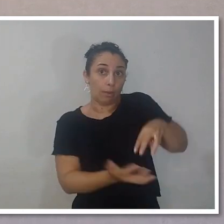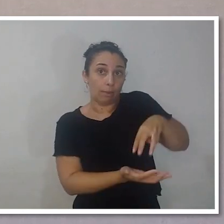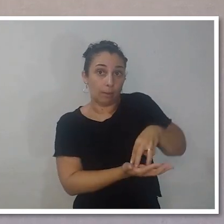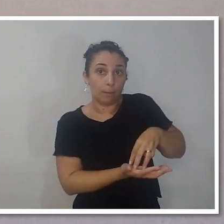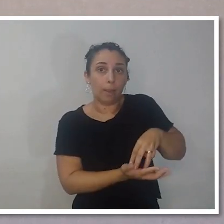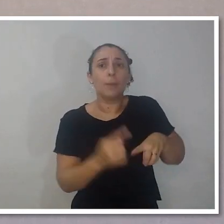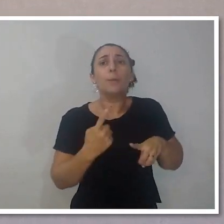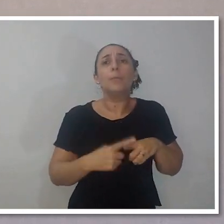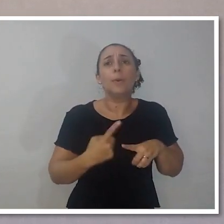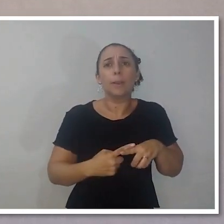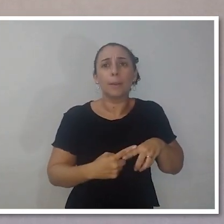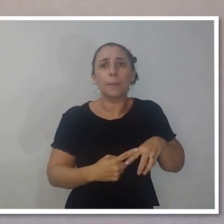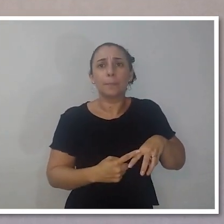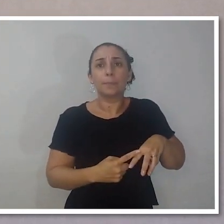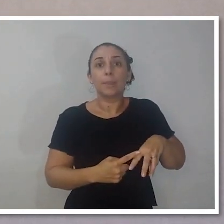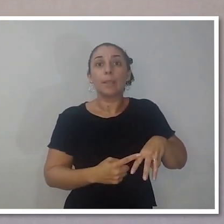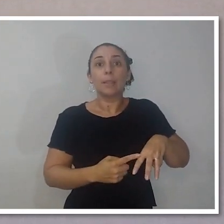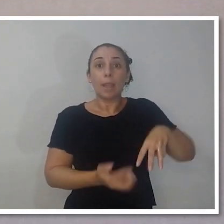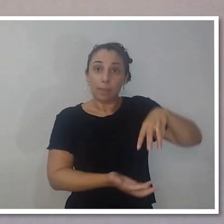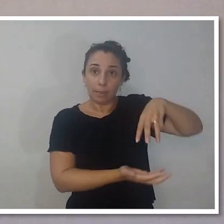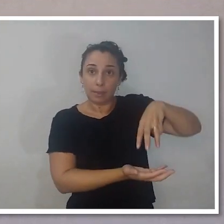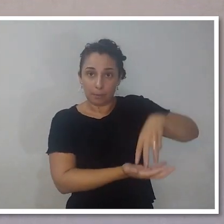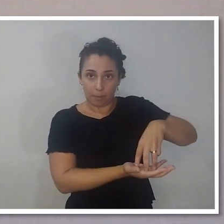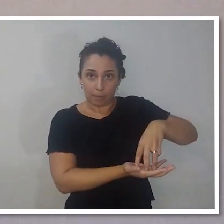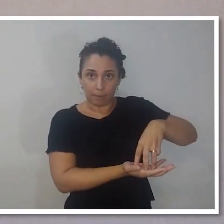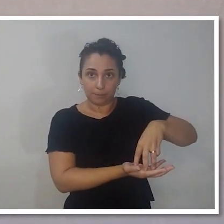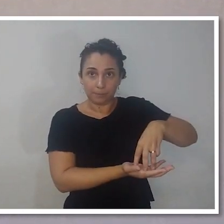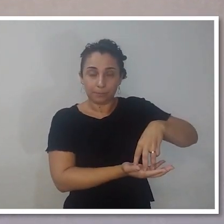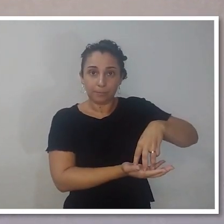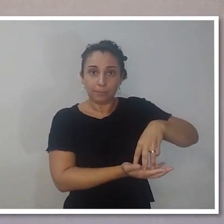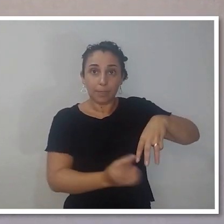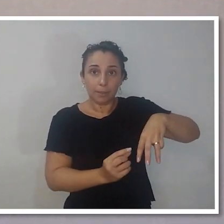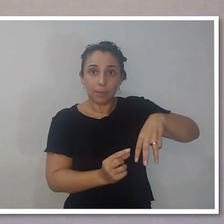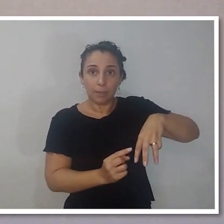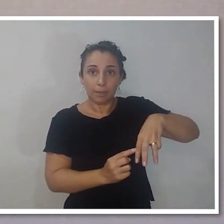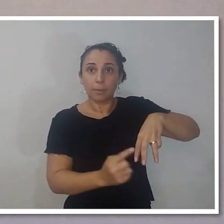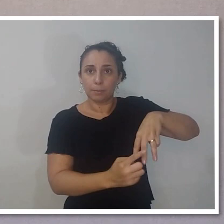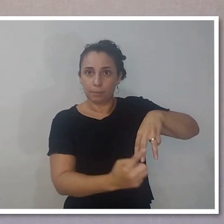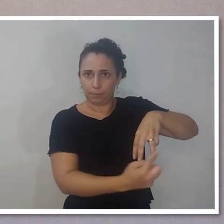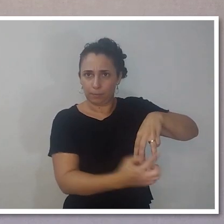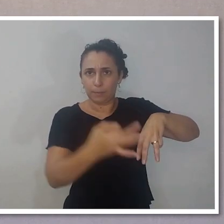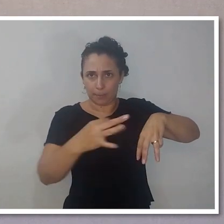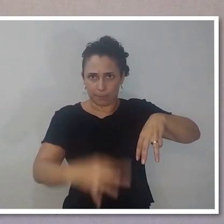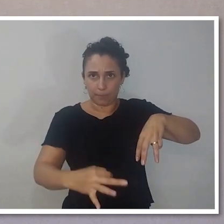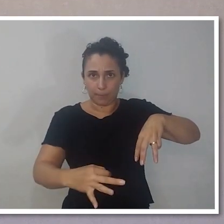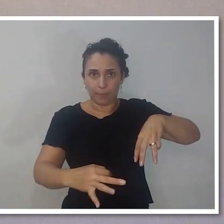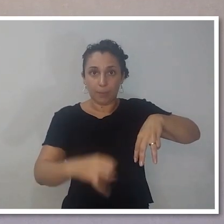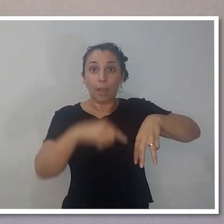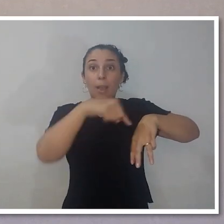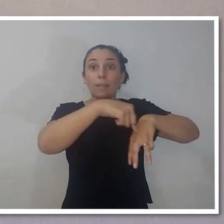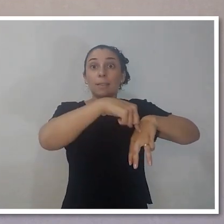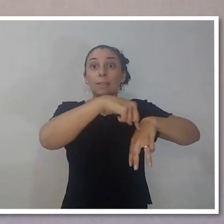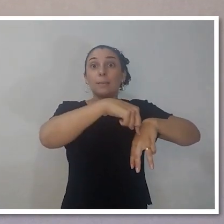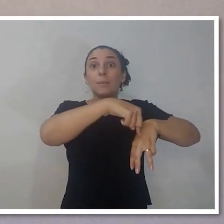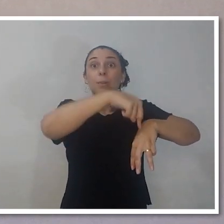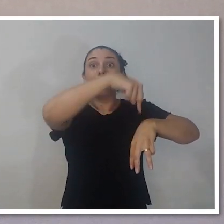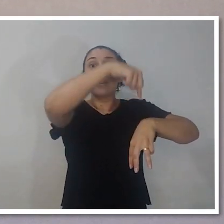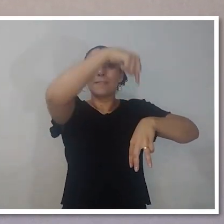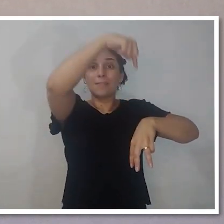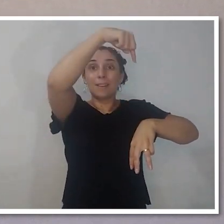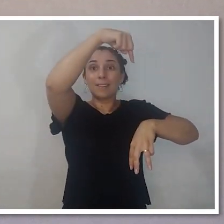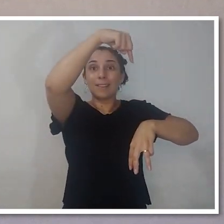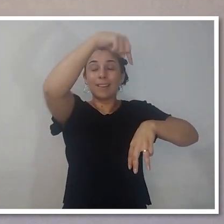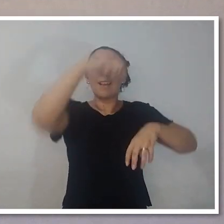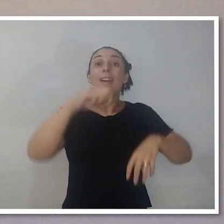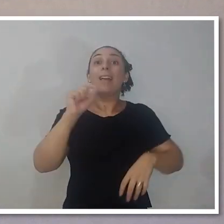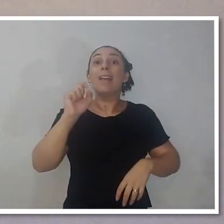tripé aqui pelo seguinte. As pernas dele, quando ele está na abertura máxima e eu levanto